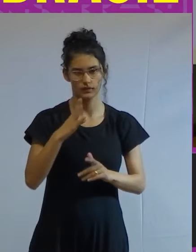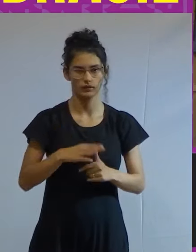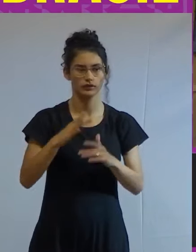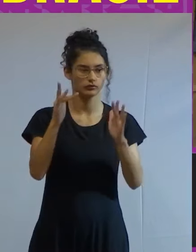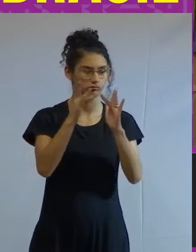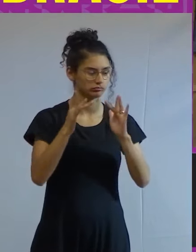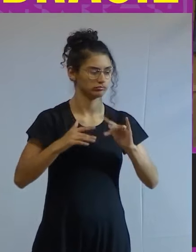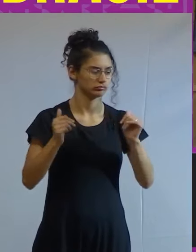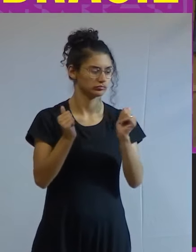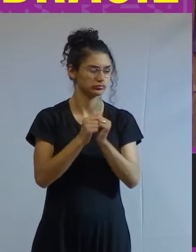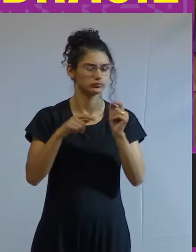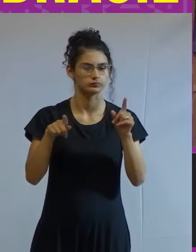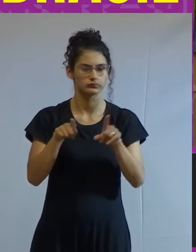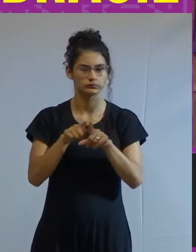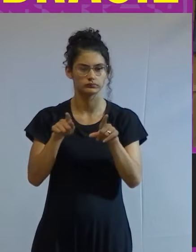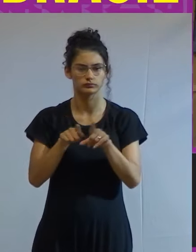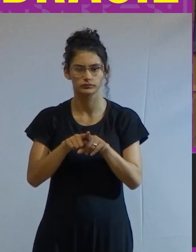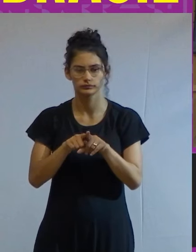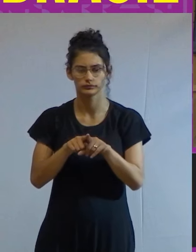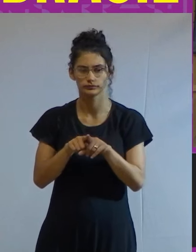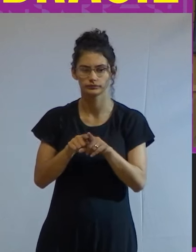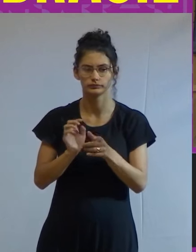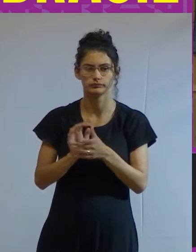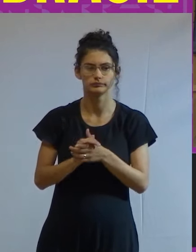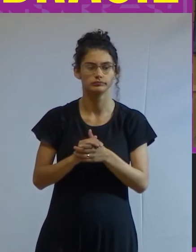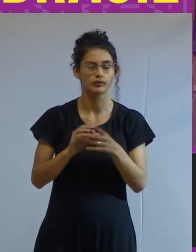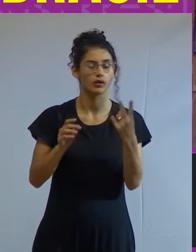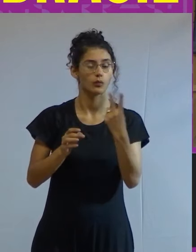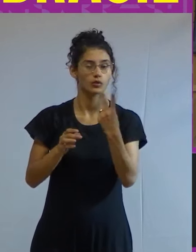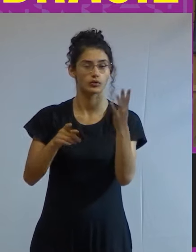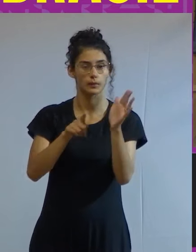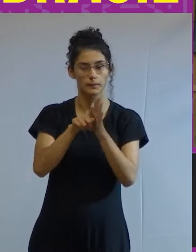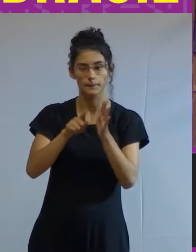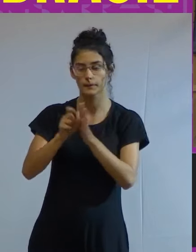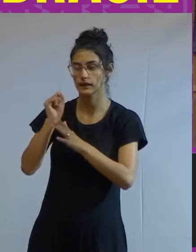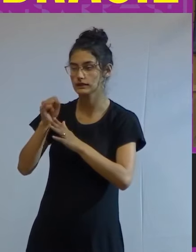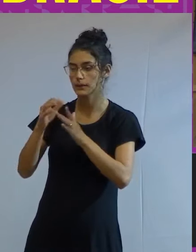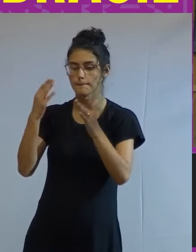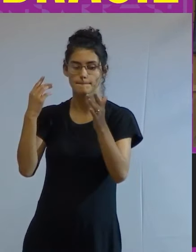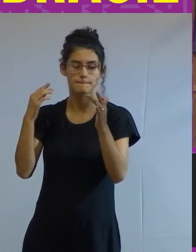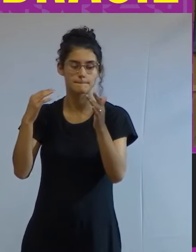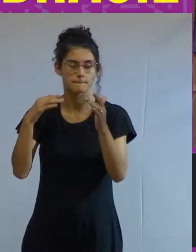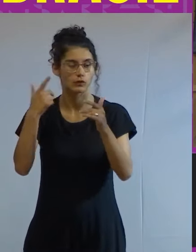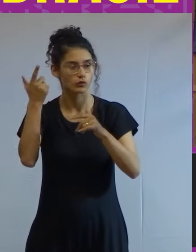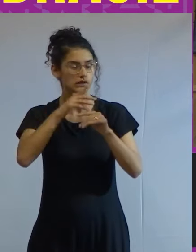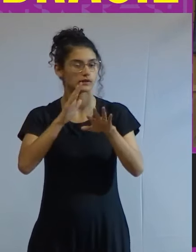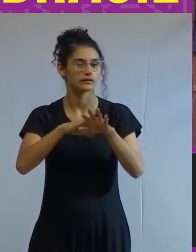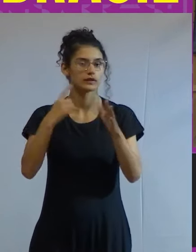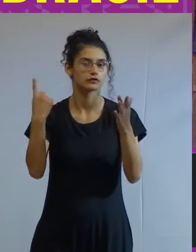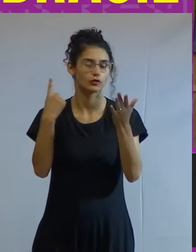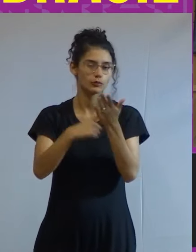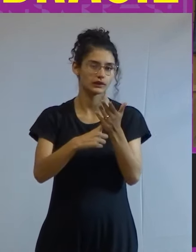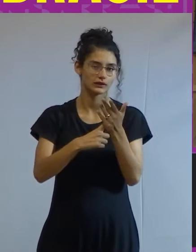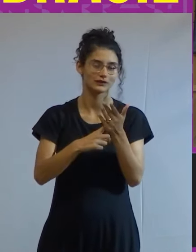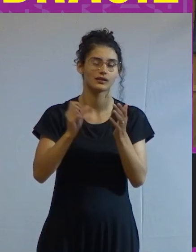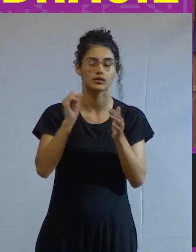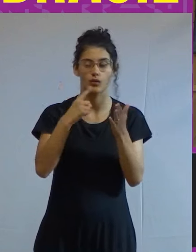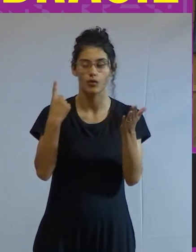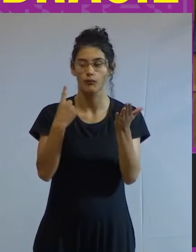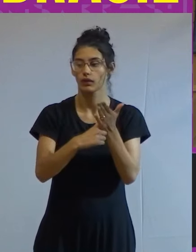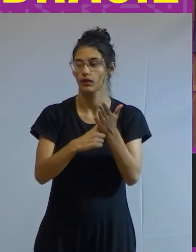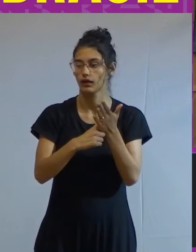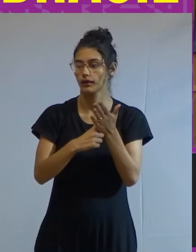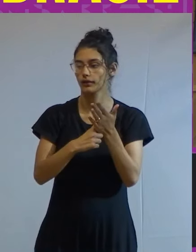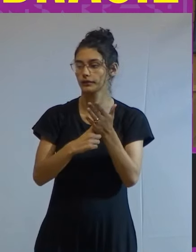conecta com essas duas questões porque é e se esse pacto não for feito se esse pacto